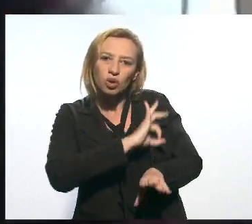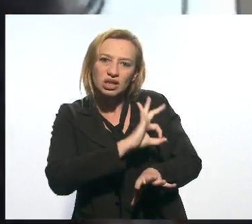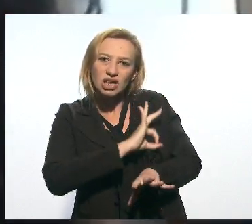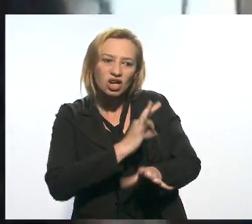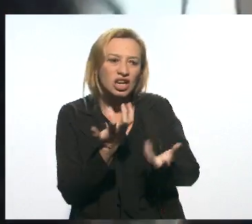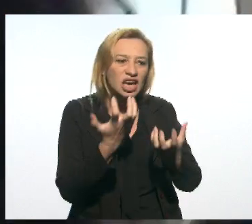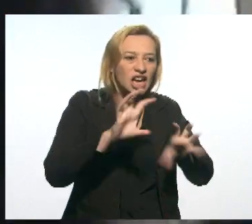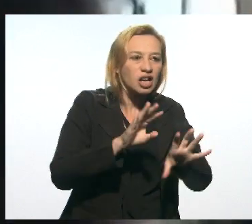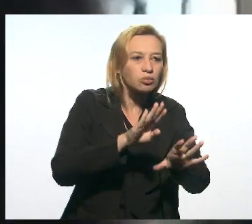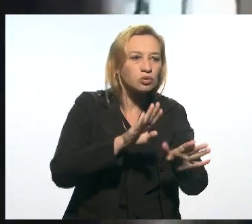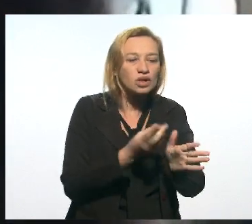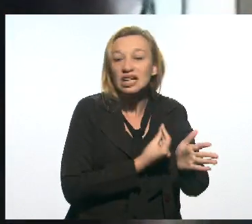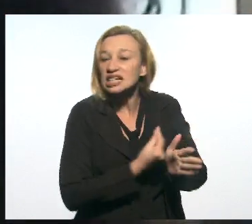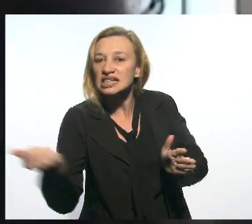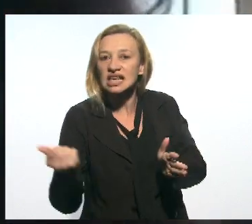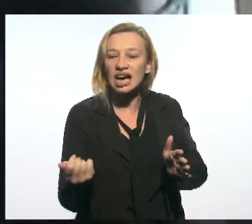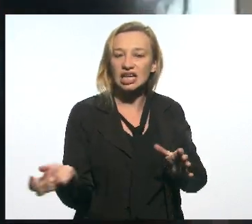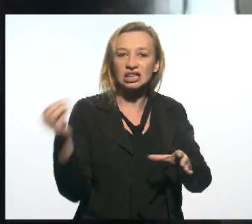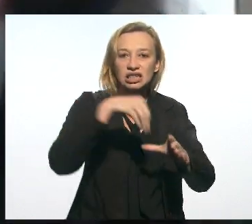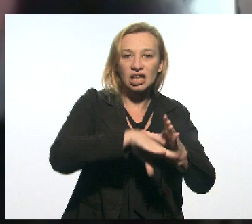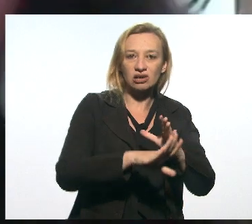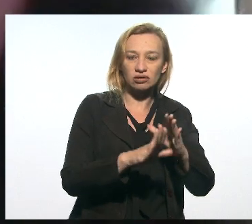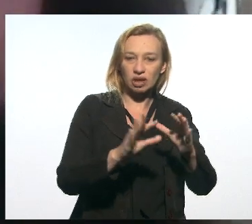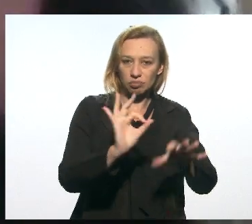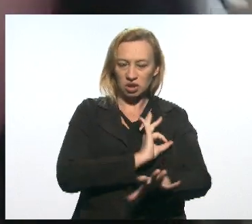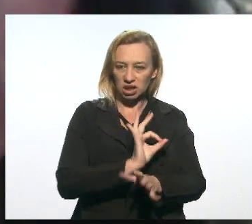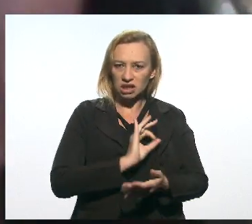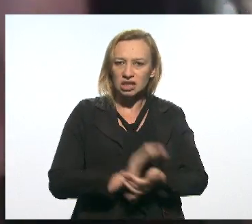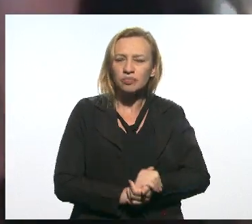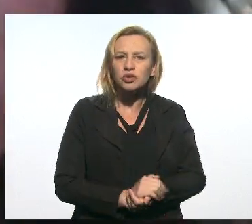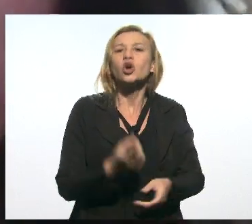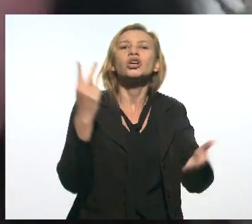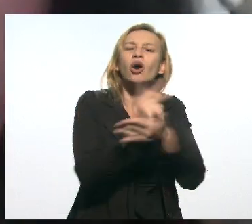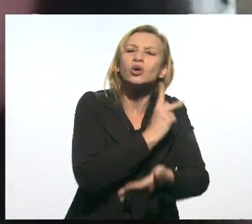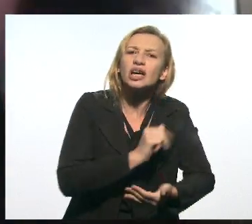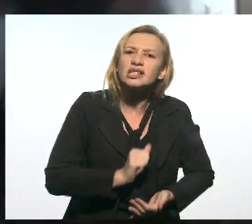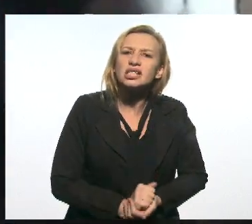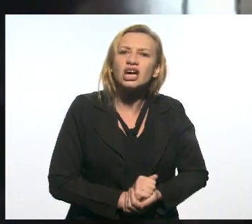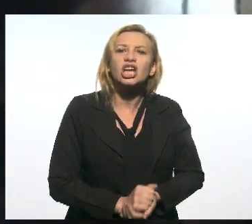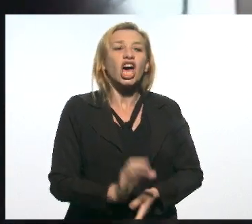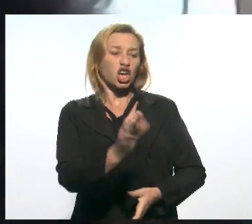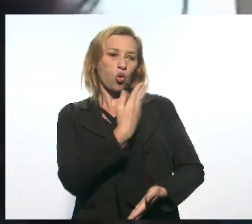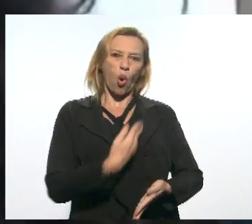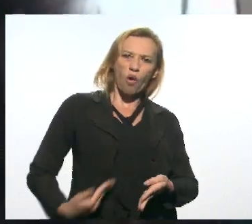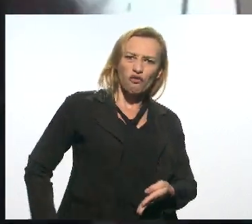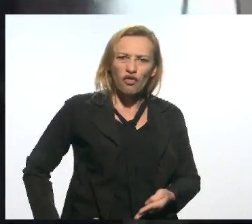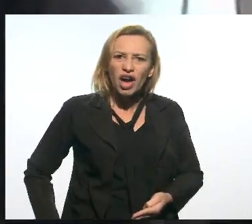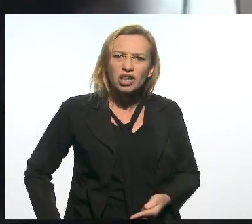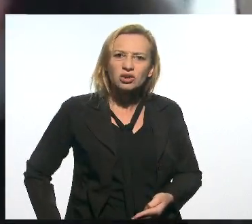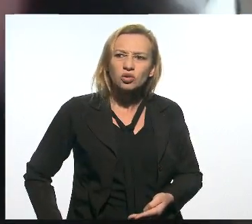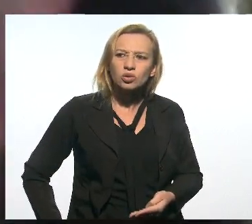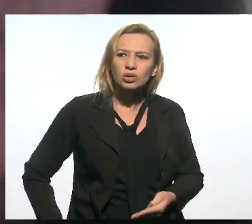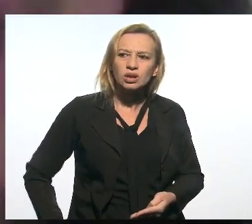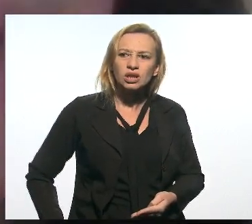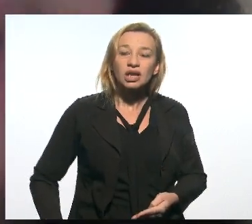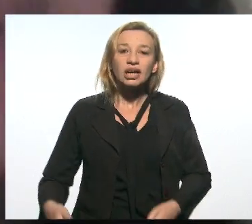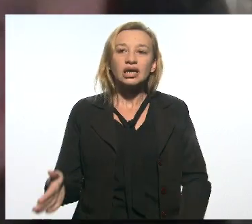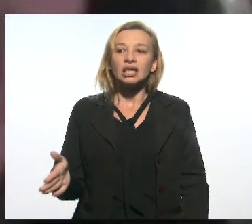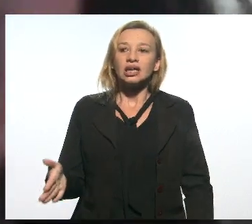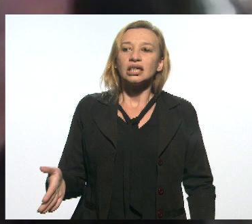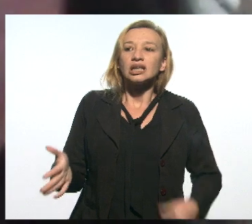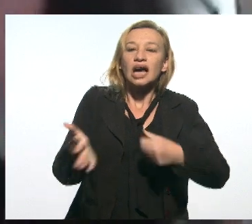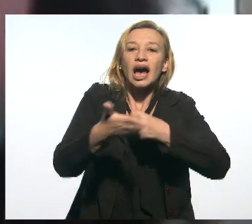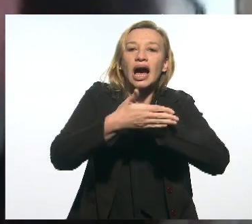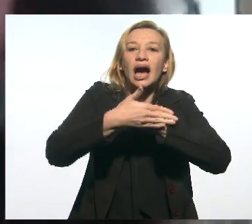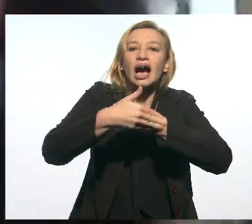fora da corporação. Porque o que está acontecendo é que o governo bota a mão na cabeça da